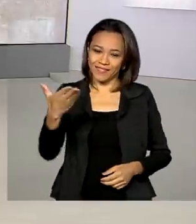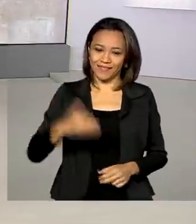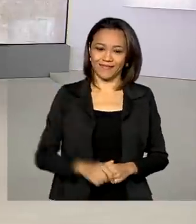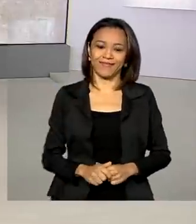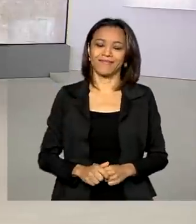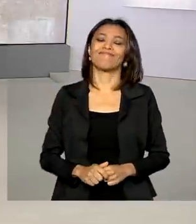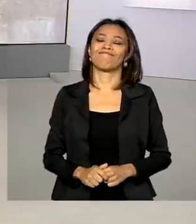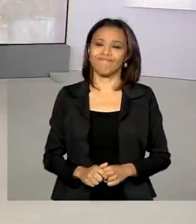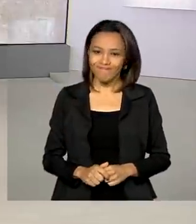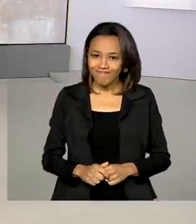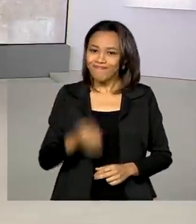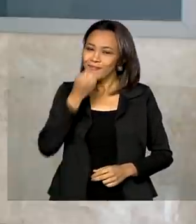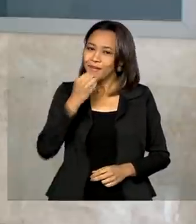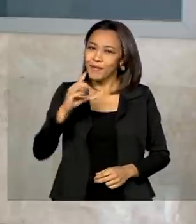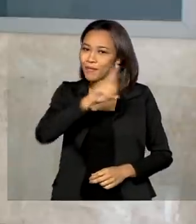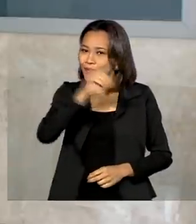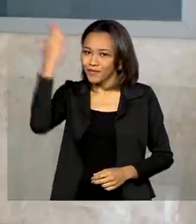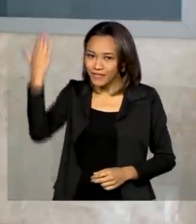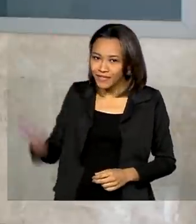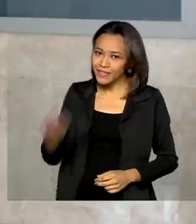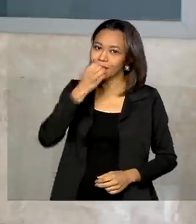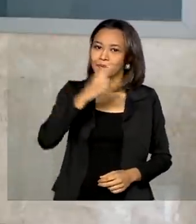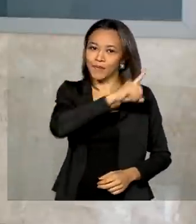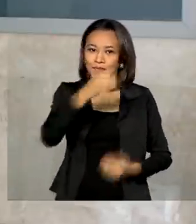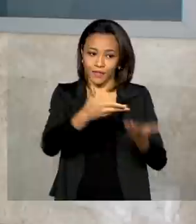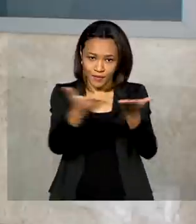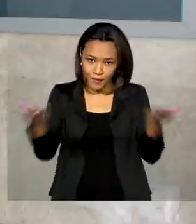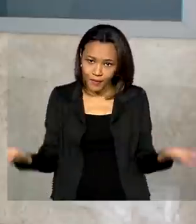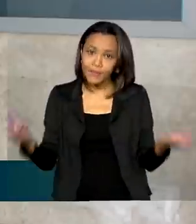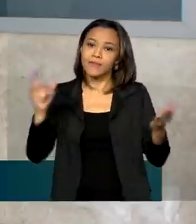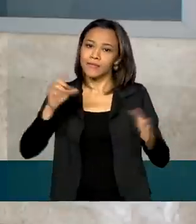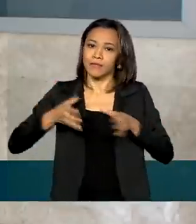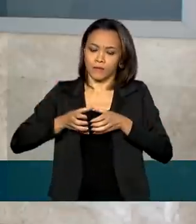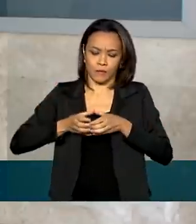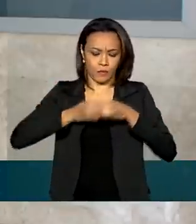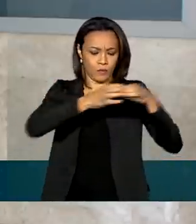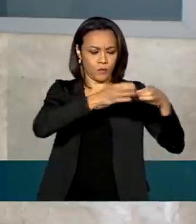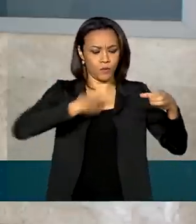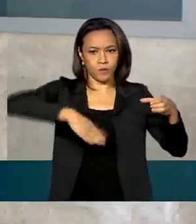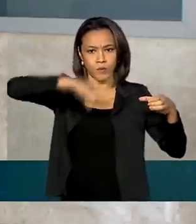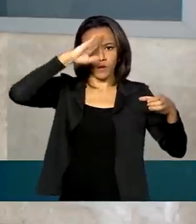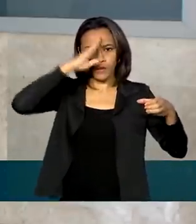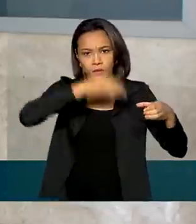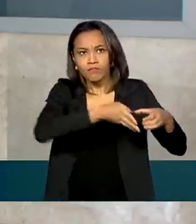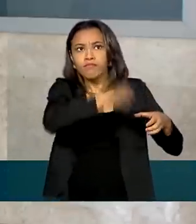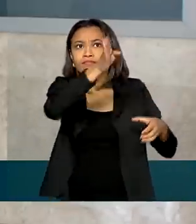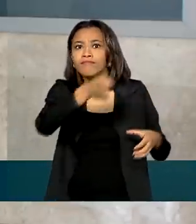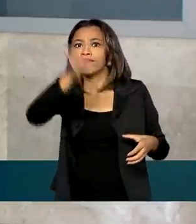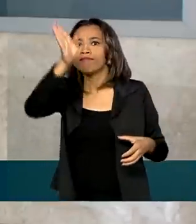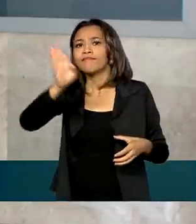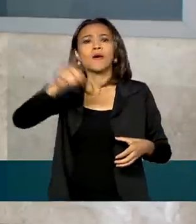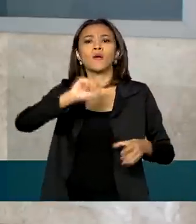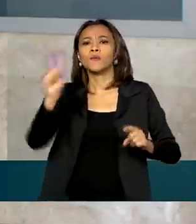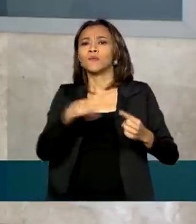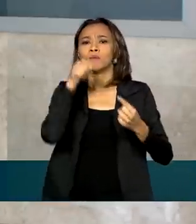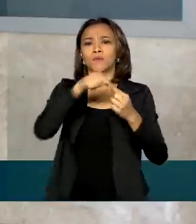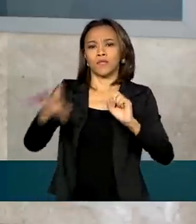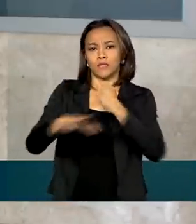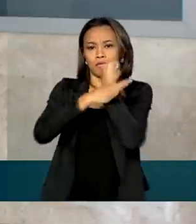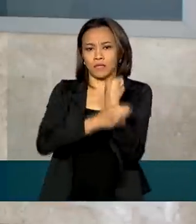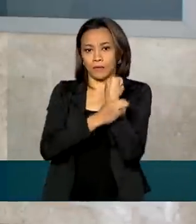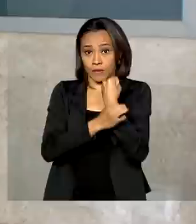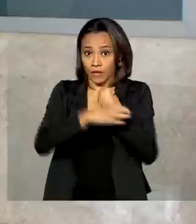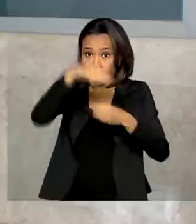Bom dia, Roberto, bom dia a todos. É isso mesmo, as tropas vão garantir a segurança das eleições e da